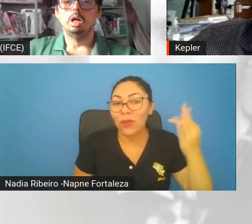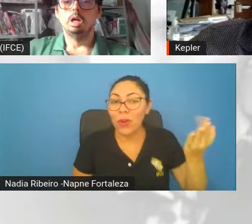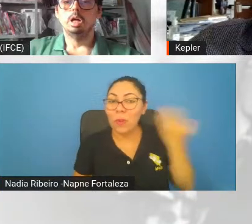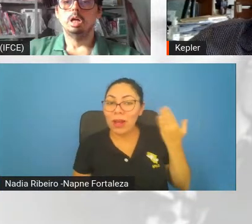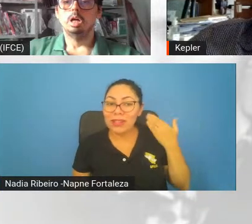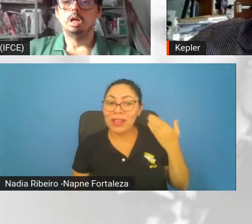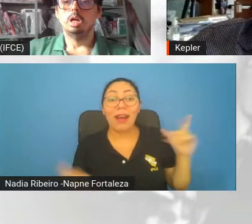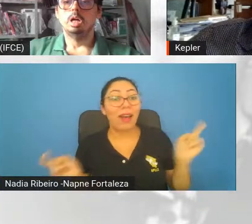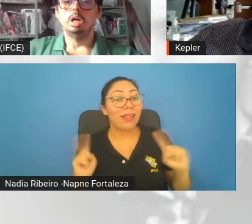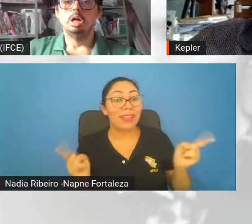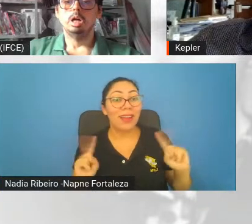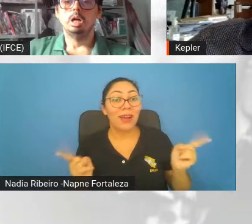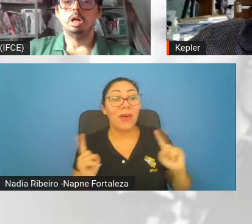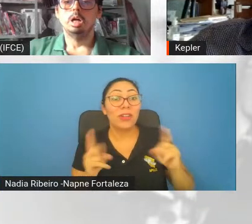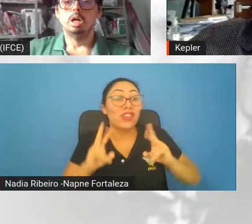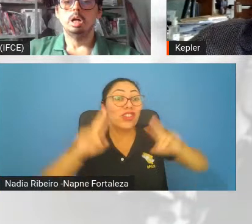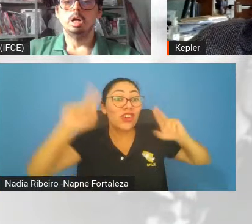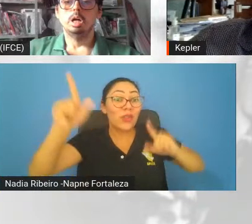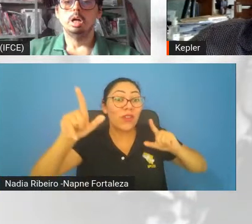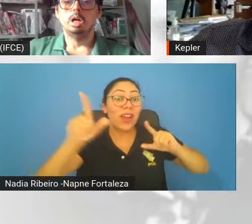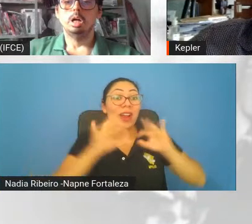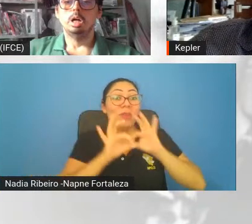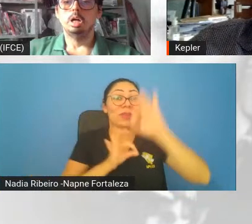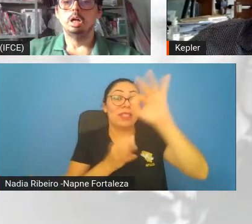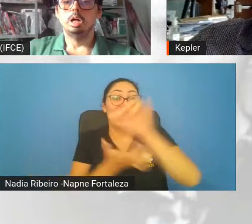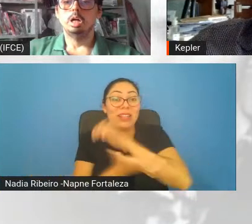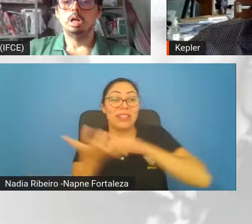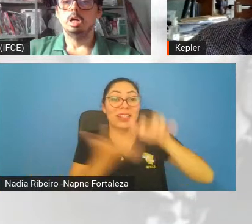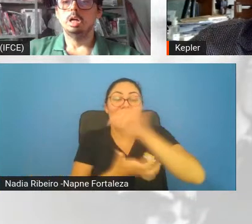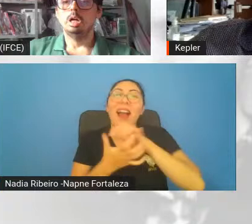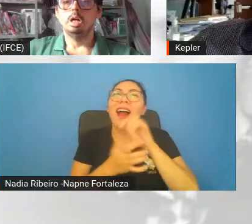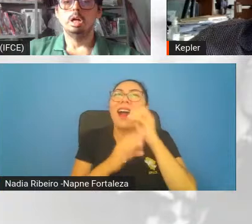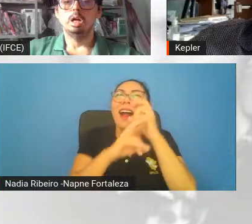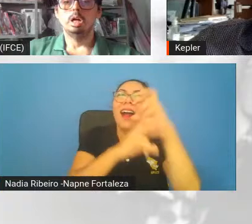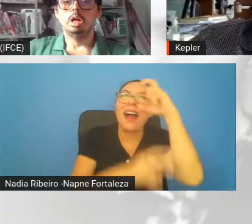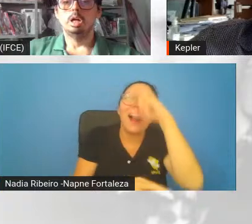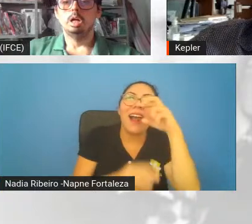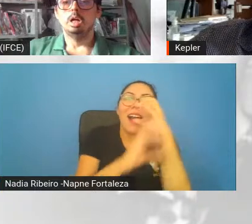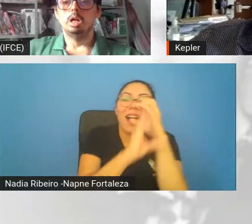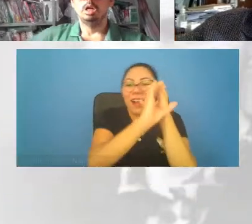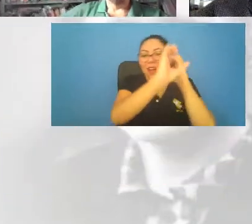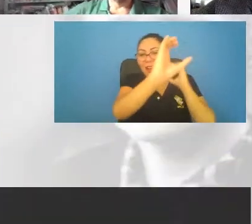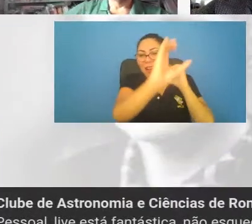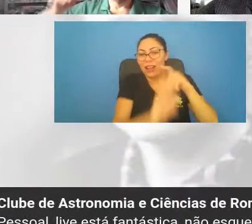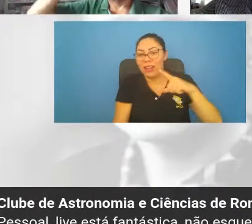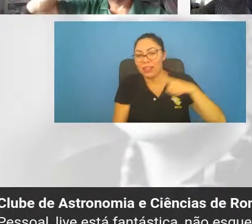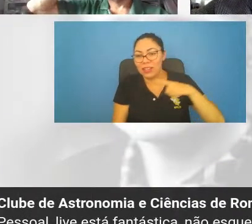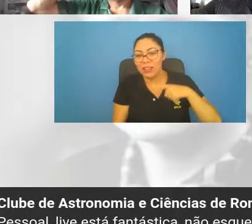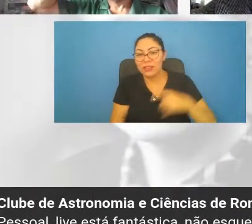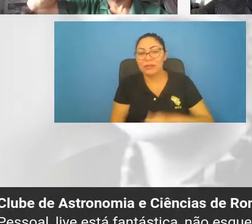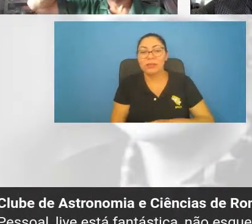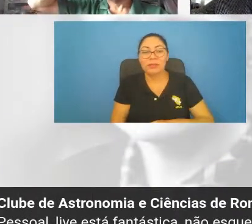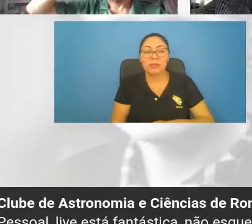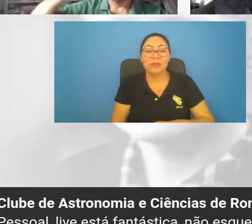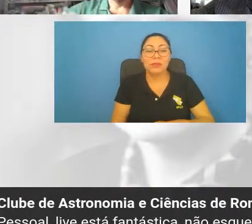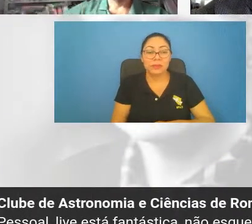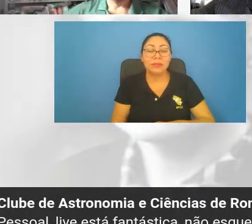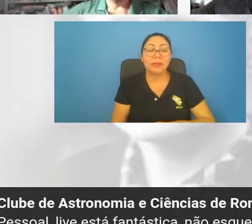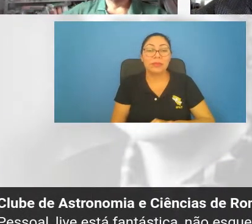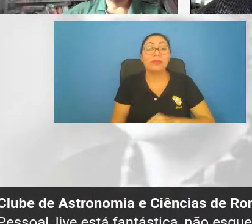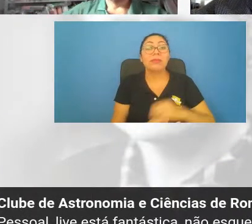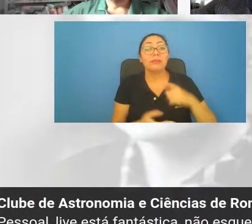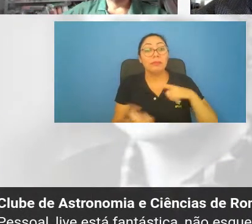disso depois. A partir dessa expansão, o universo era quente, muito denso, com a